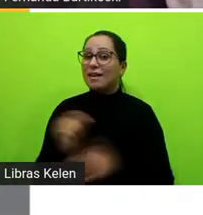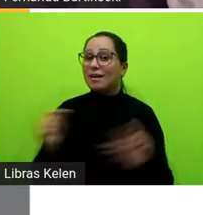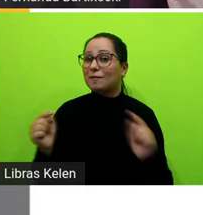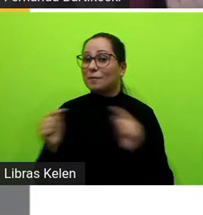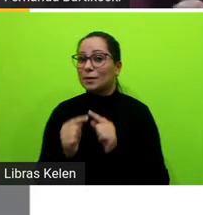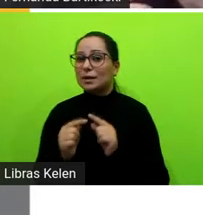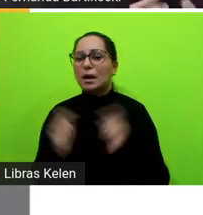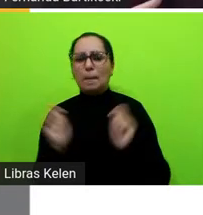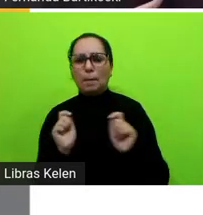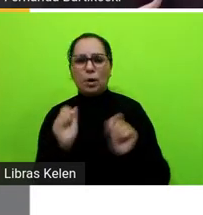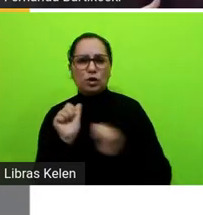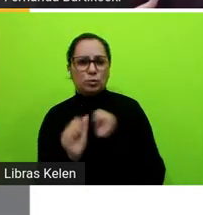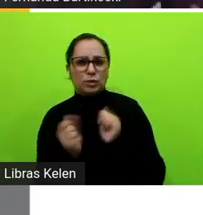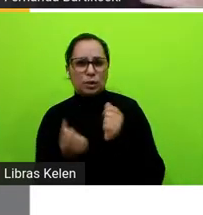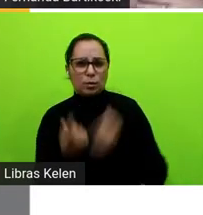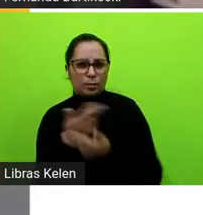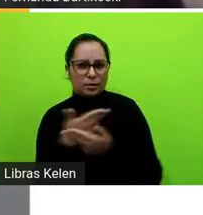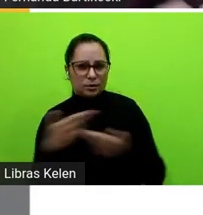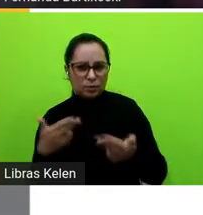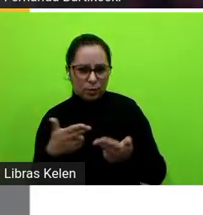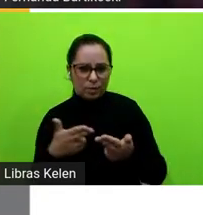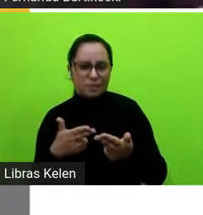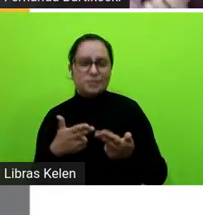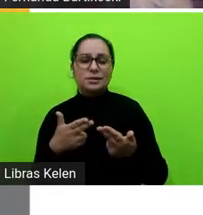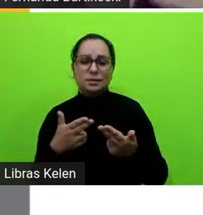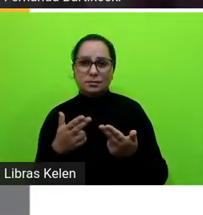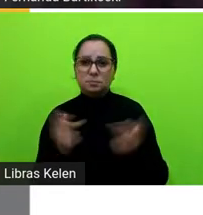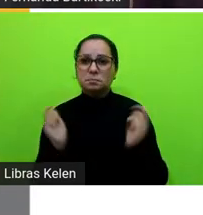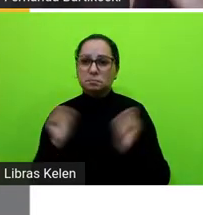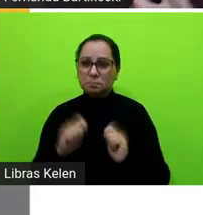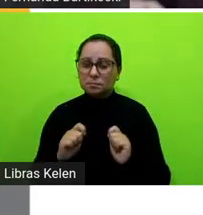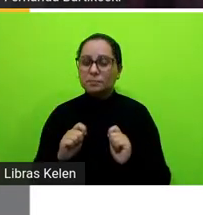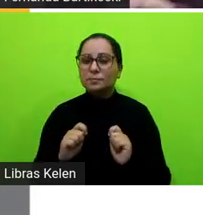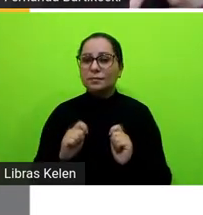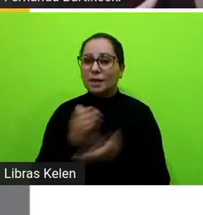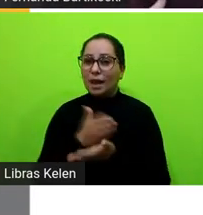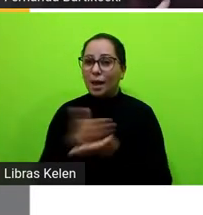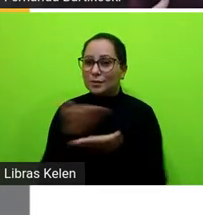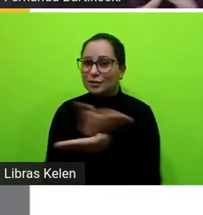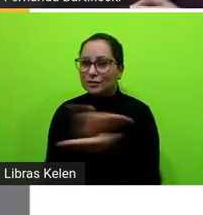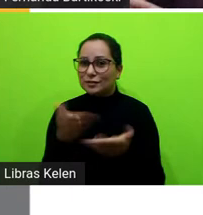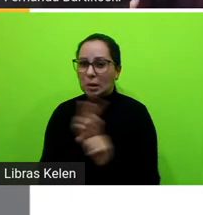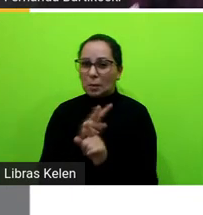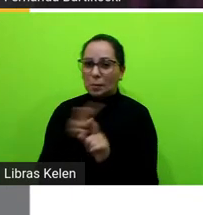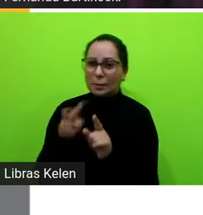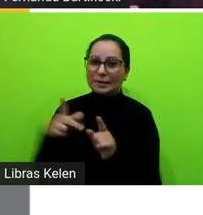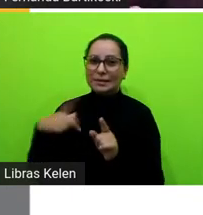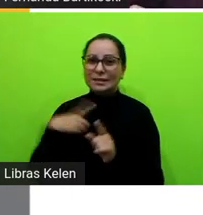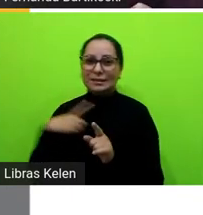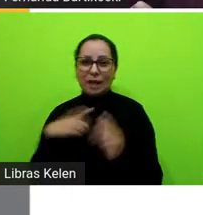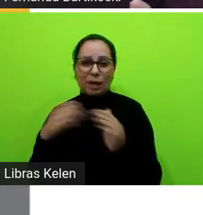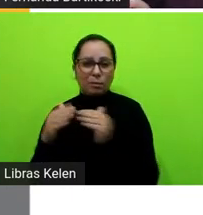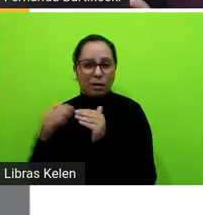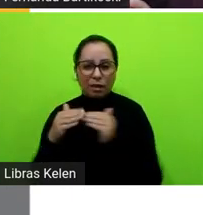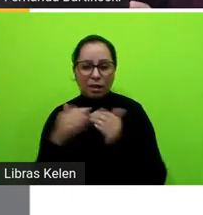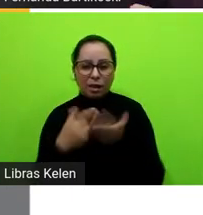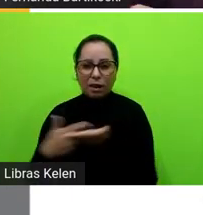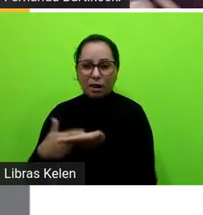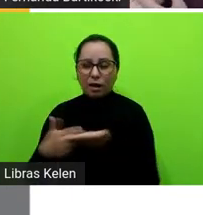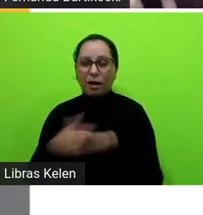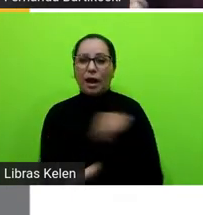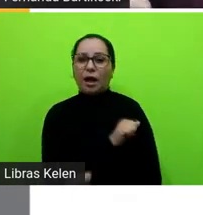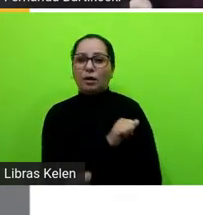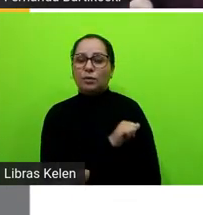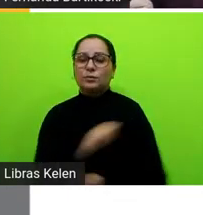alterar aquelas prerrogativas né isso vai a partir do que vocês consideram dos acordos que vocês fizerem com os alunos de vocês